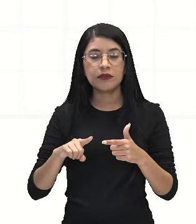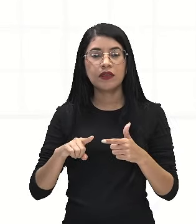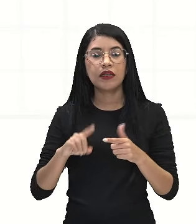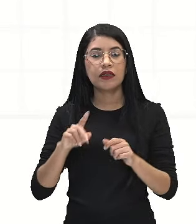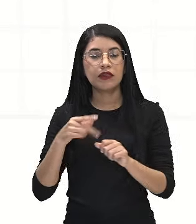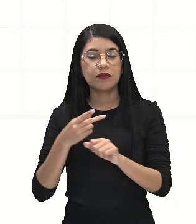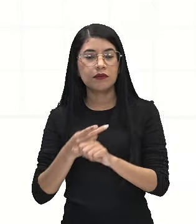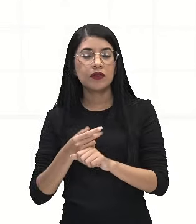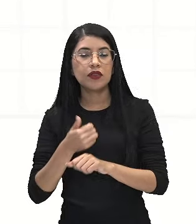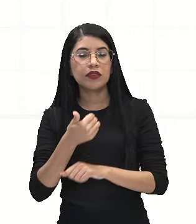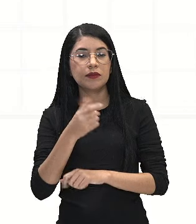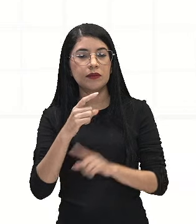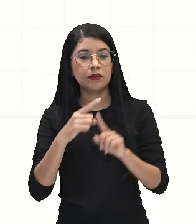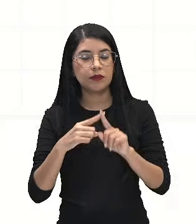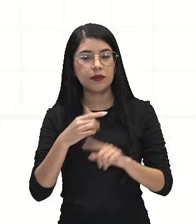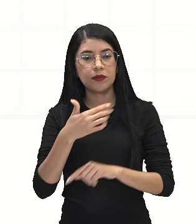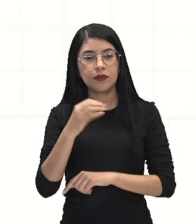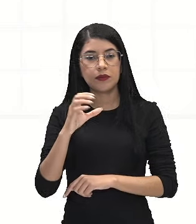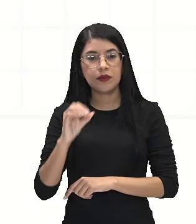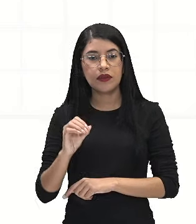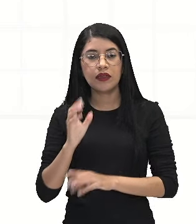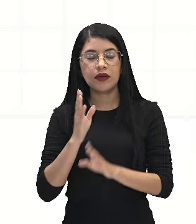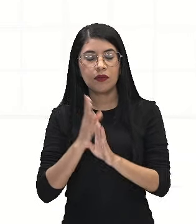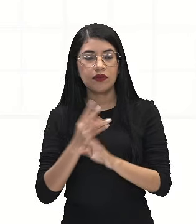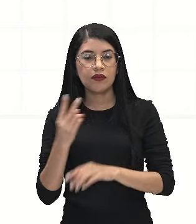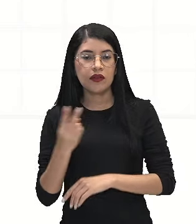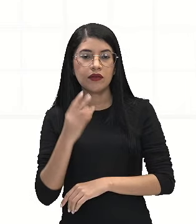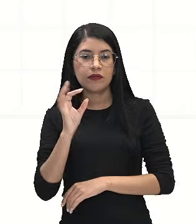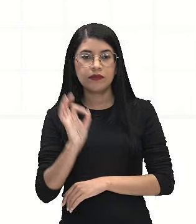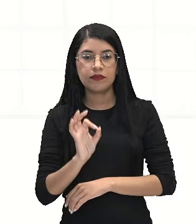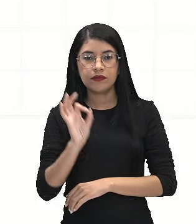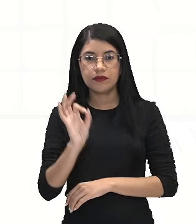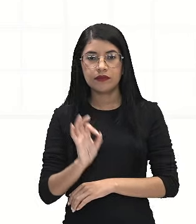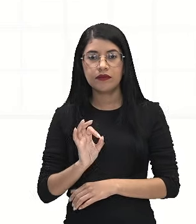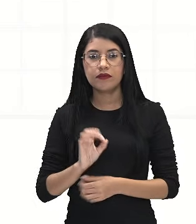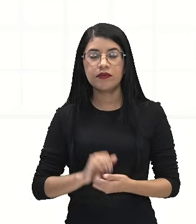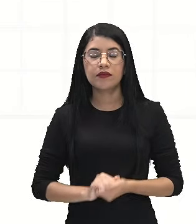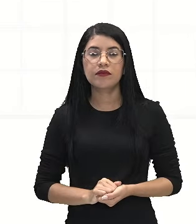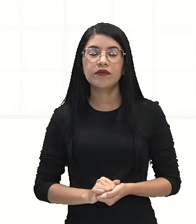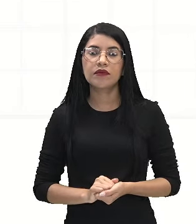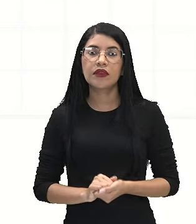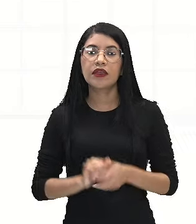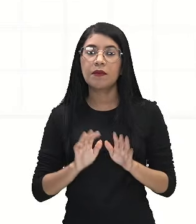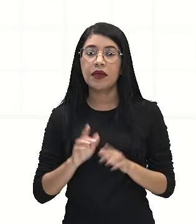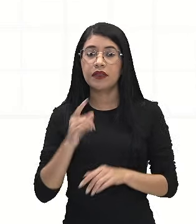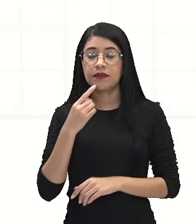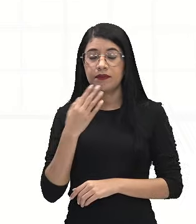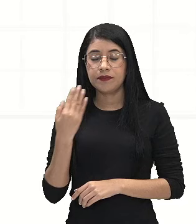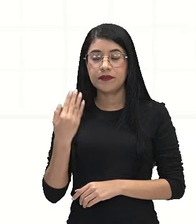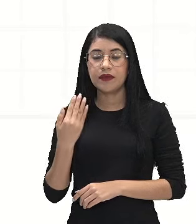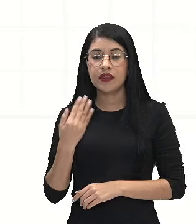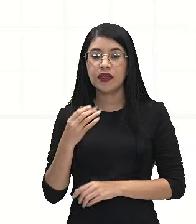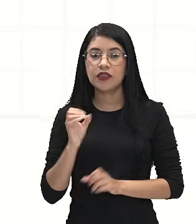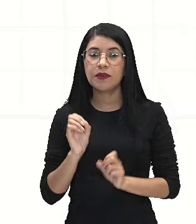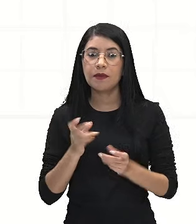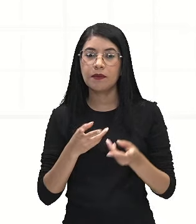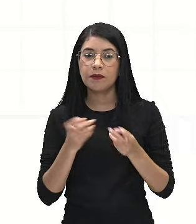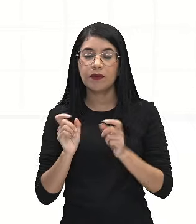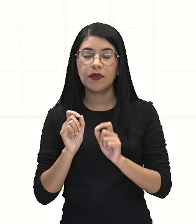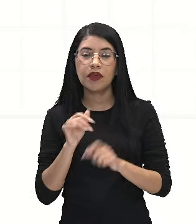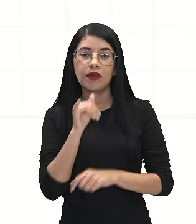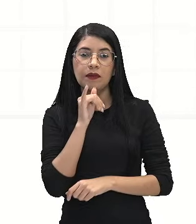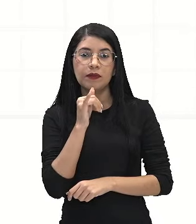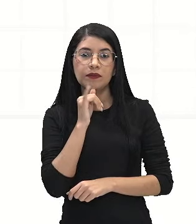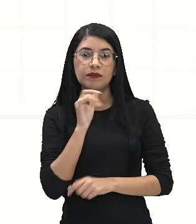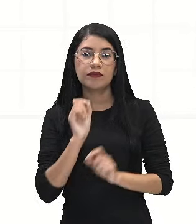100, e tem o resultado em percentual. Tá bom? Então, agora, nesse caso aqui, a gente viu esse exemplo,